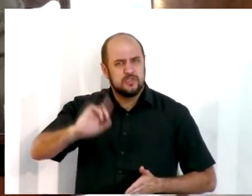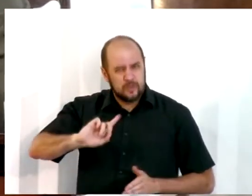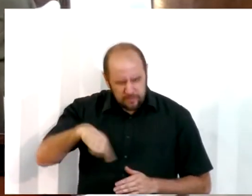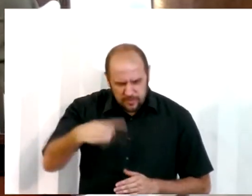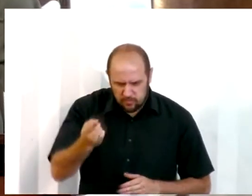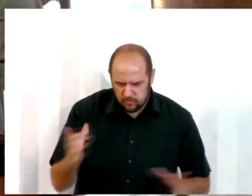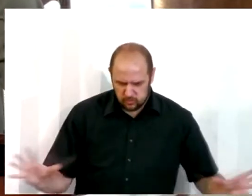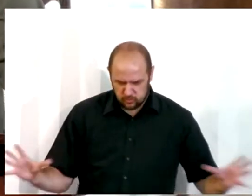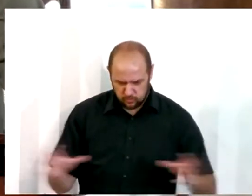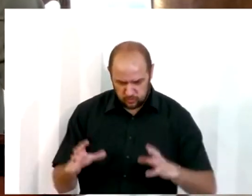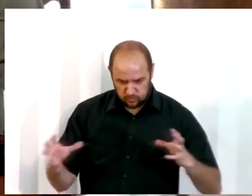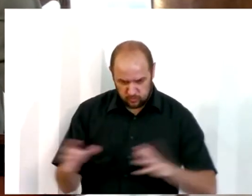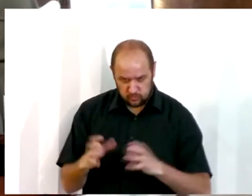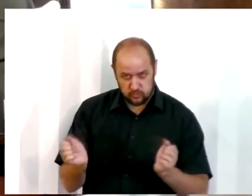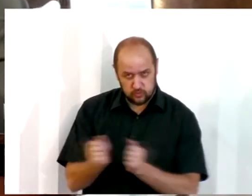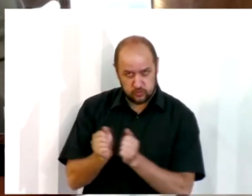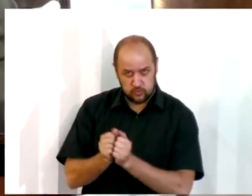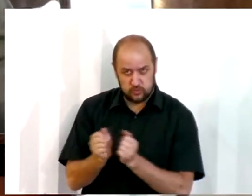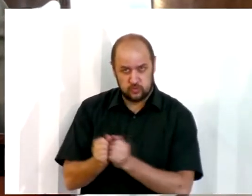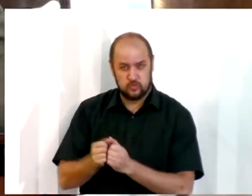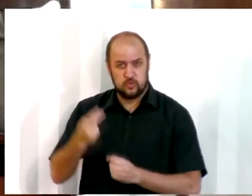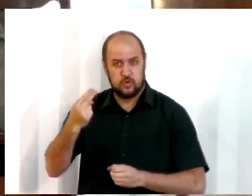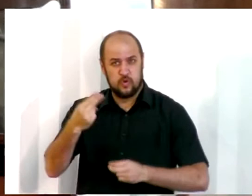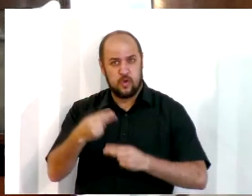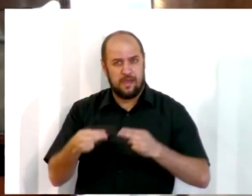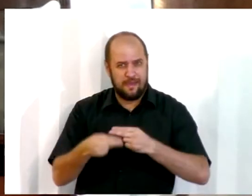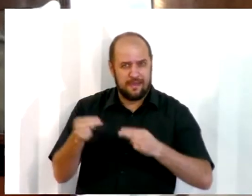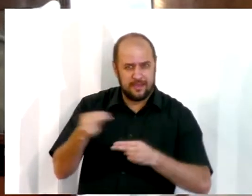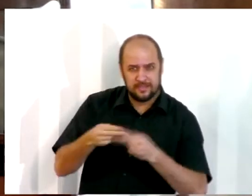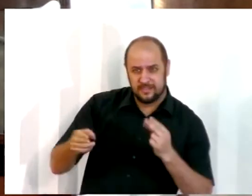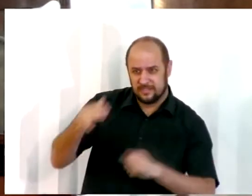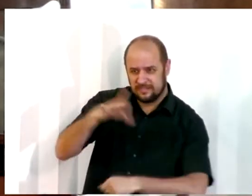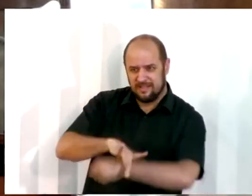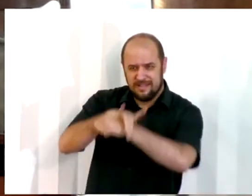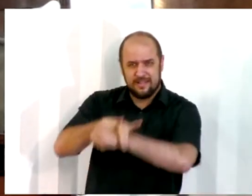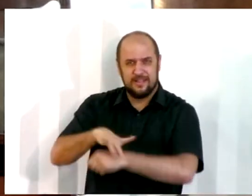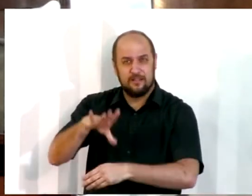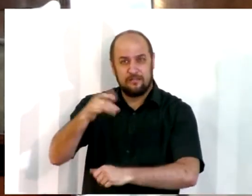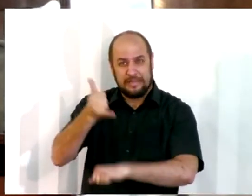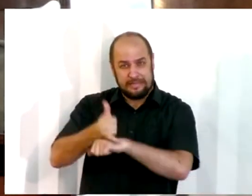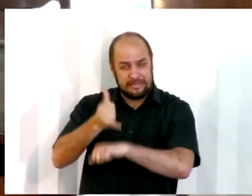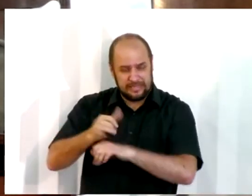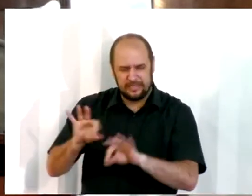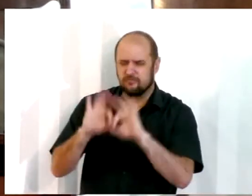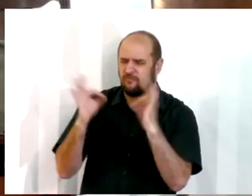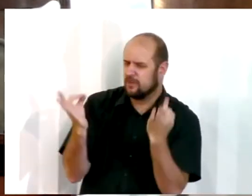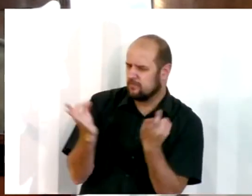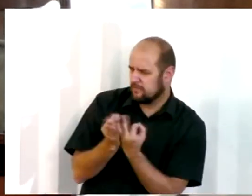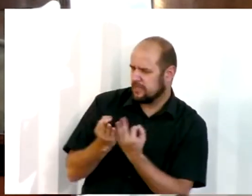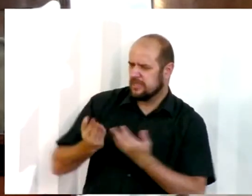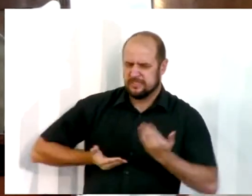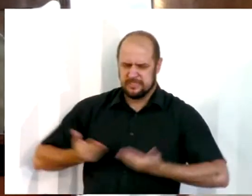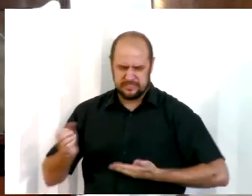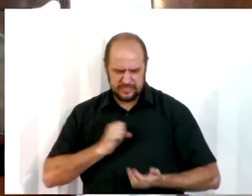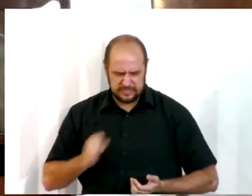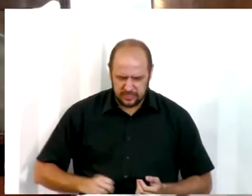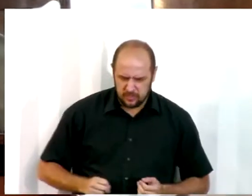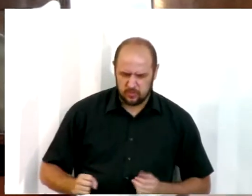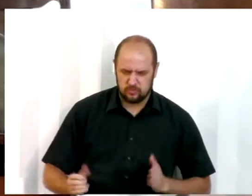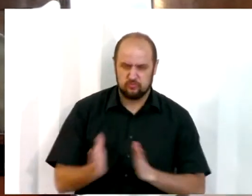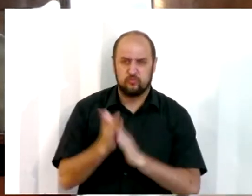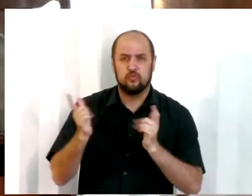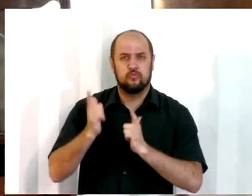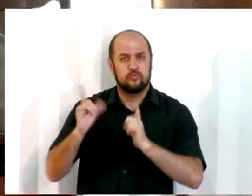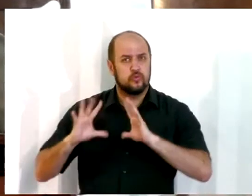juntaram-se a Esdras o escriba, os cabeças das famílias de todo o povo, os sacerdotes e os levitas e isto, olha,